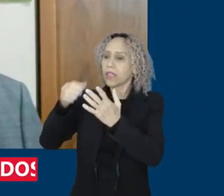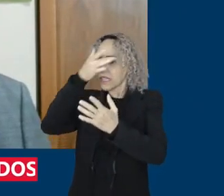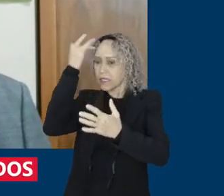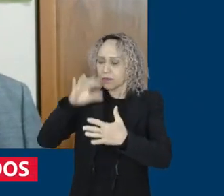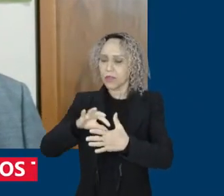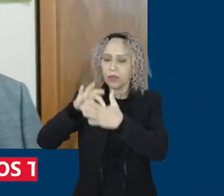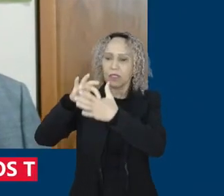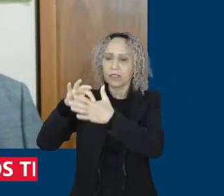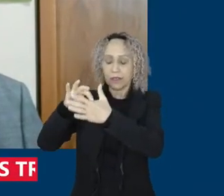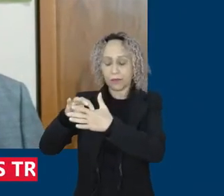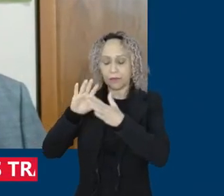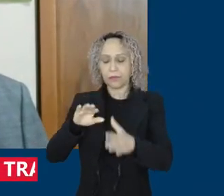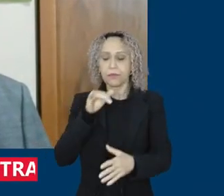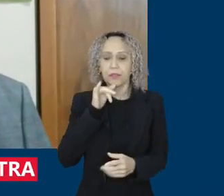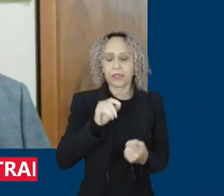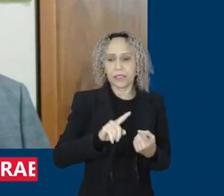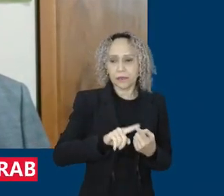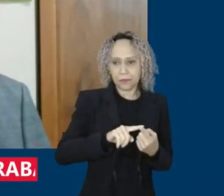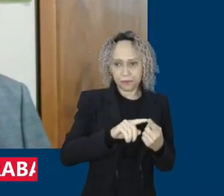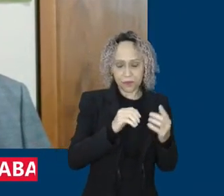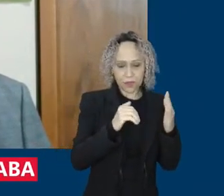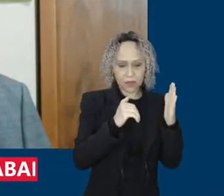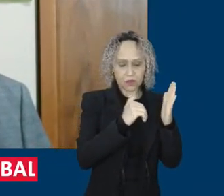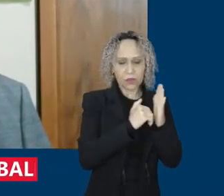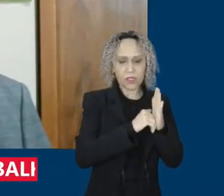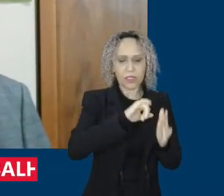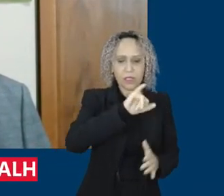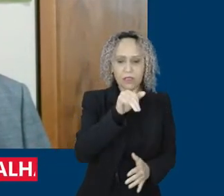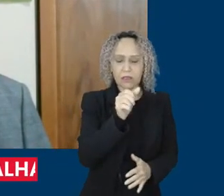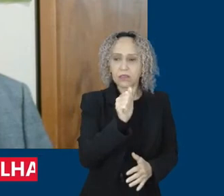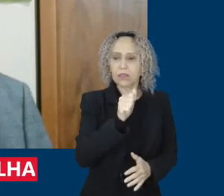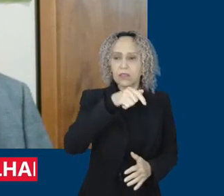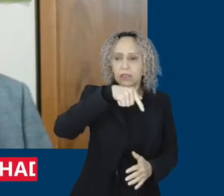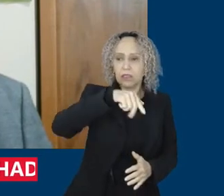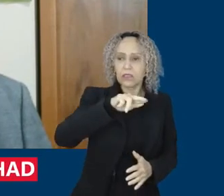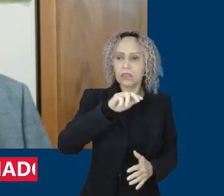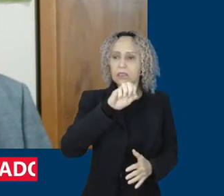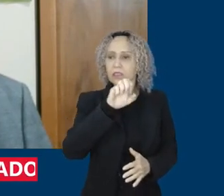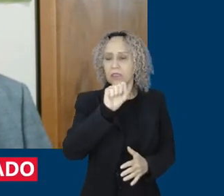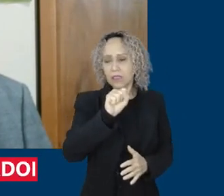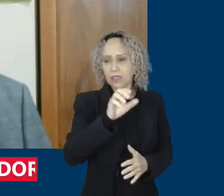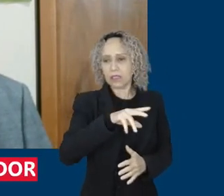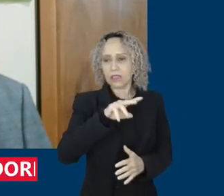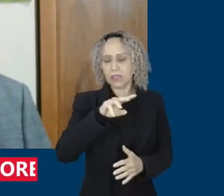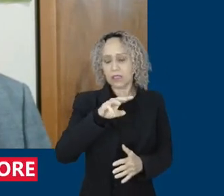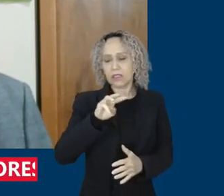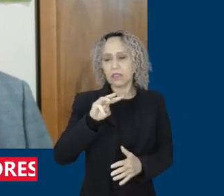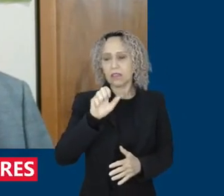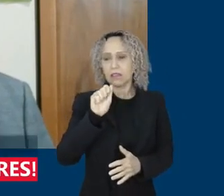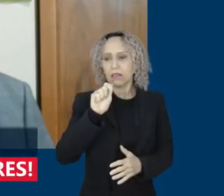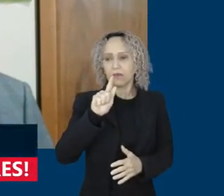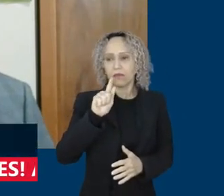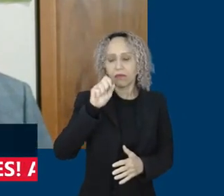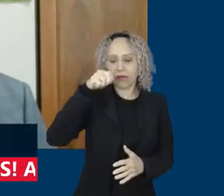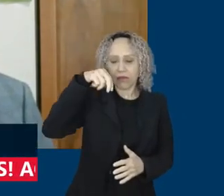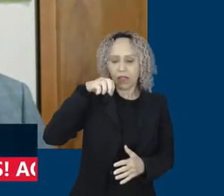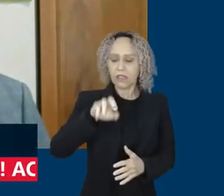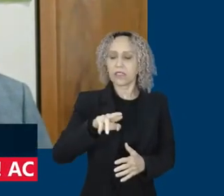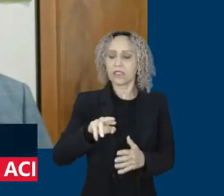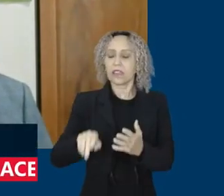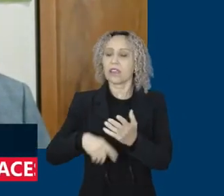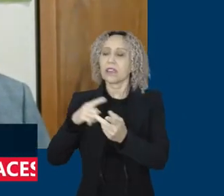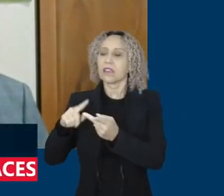pelo Jacques Wagner, e aqui na Câmara, pelo líder Zeca de Seu. Vamos fazer as indicações do PT. Aí uma